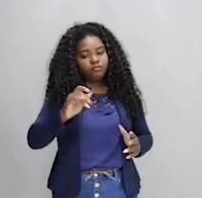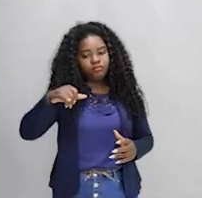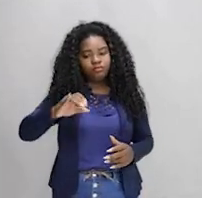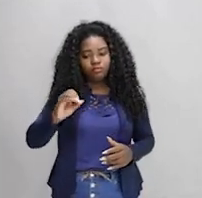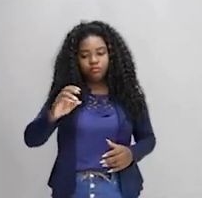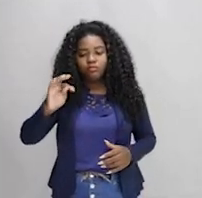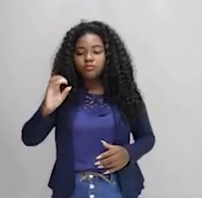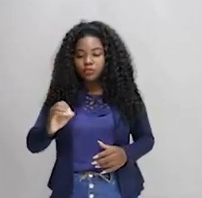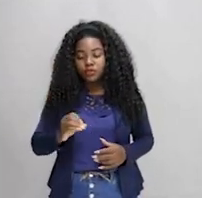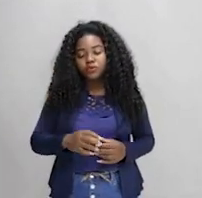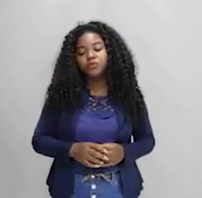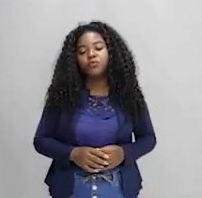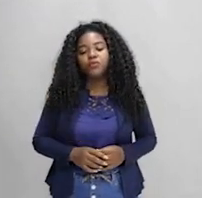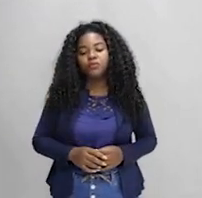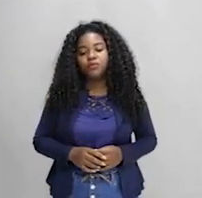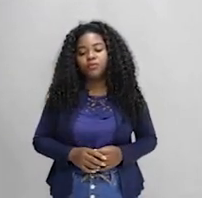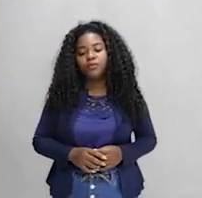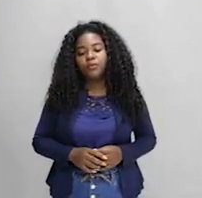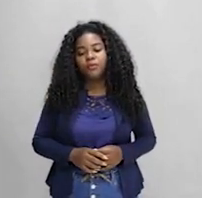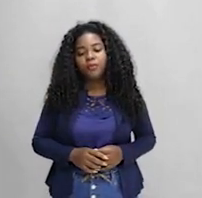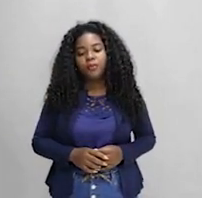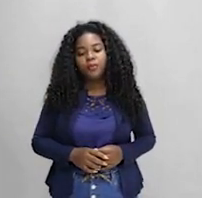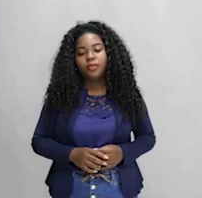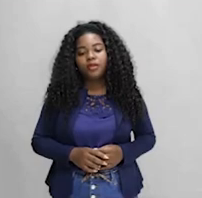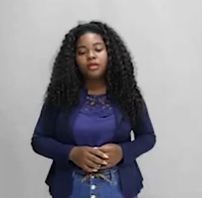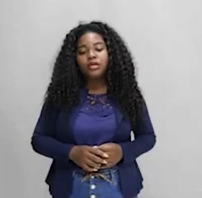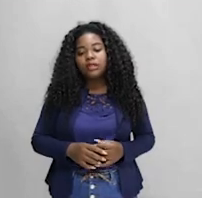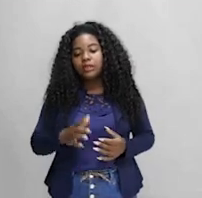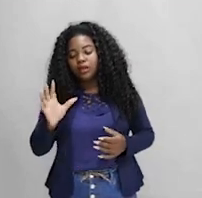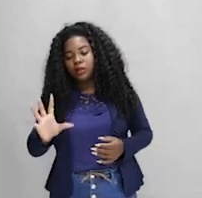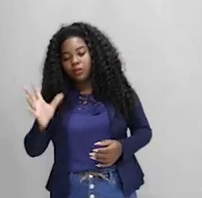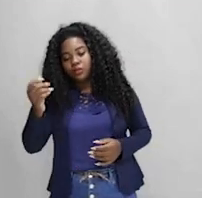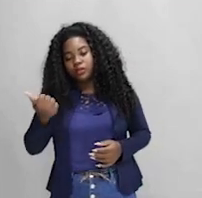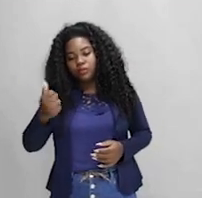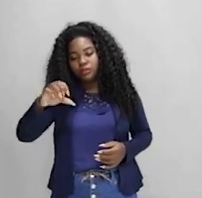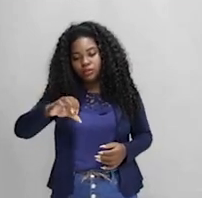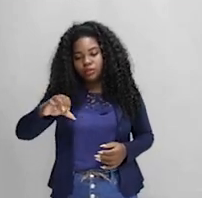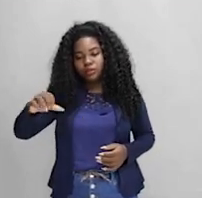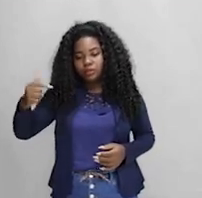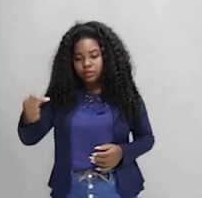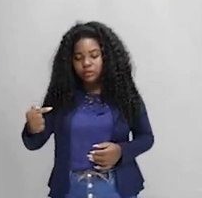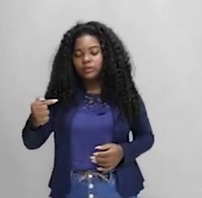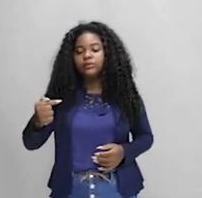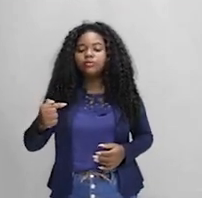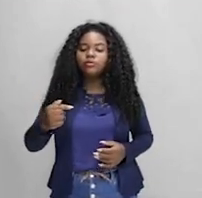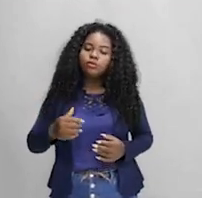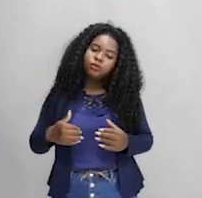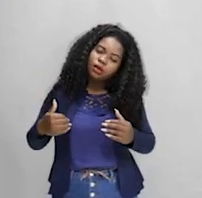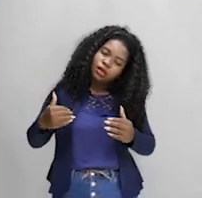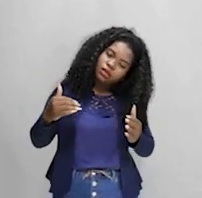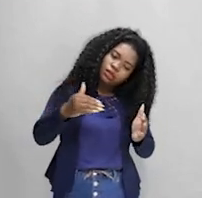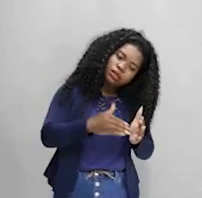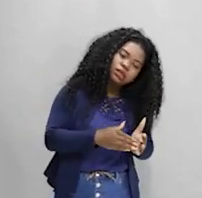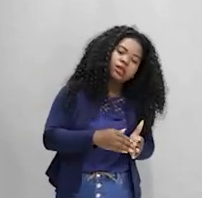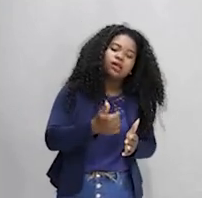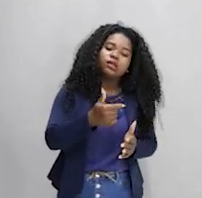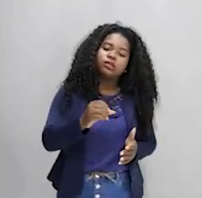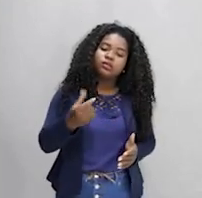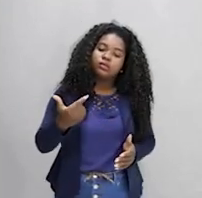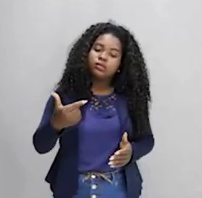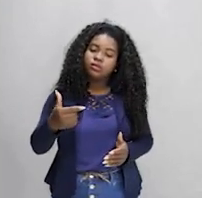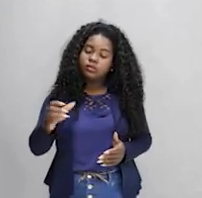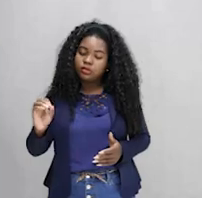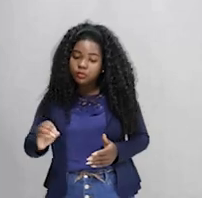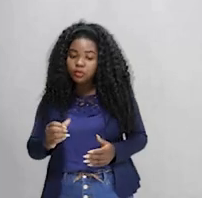famoso aí no mundo. O Protocolo de Quioto, que entra em vigor em 97, tendo aí um prazo até 2020, quando ele foi substituído pelo